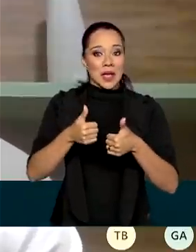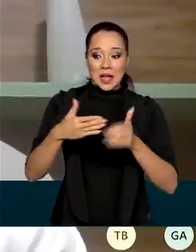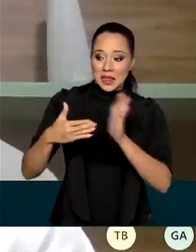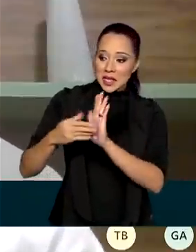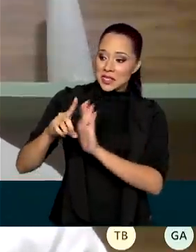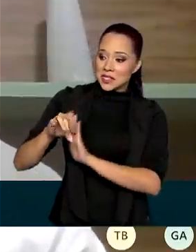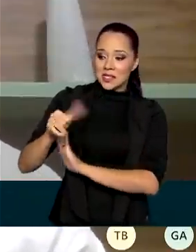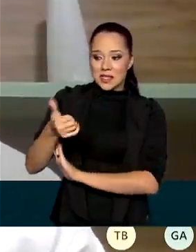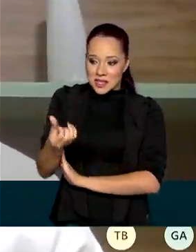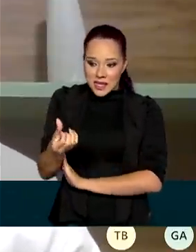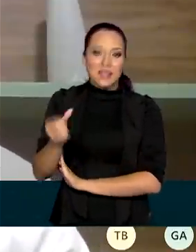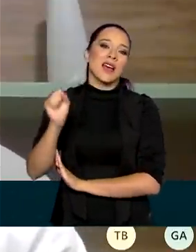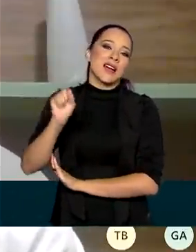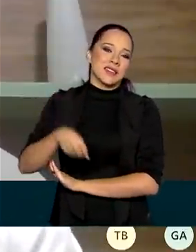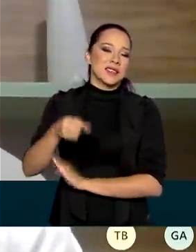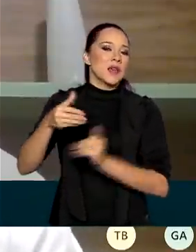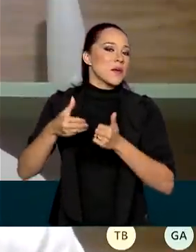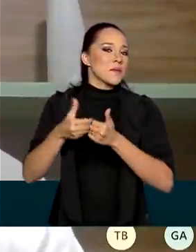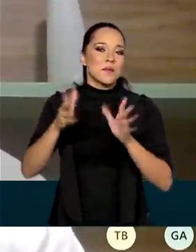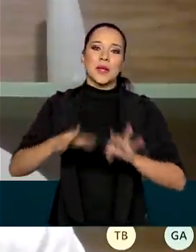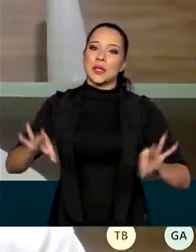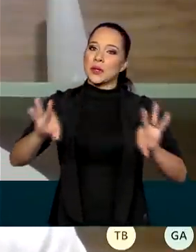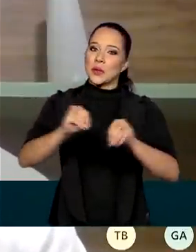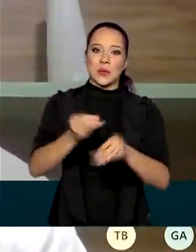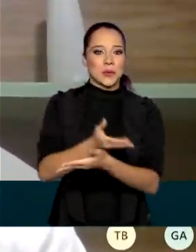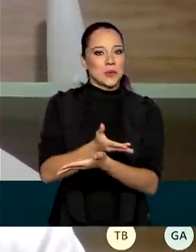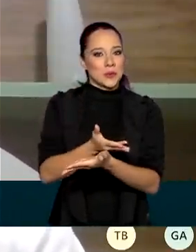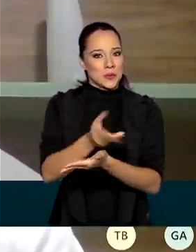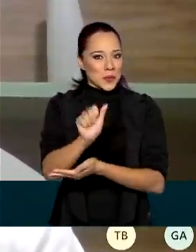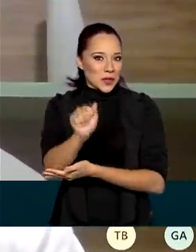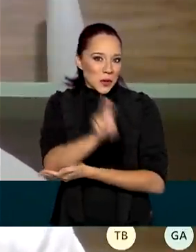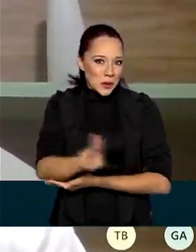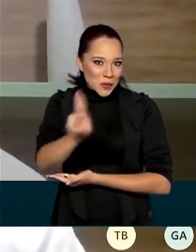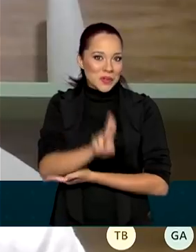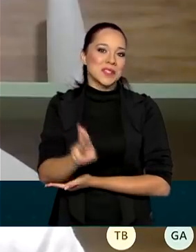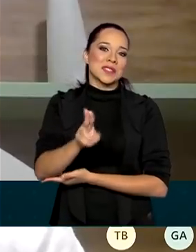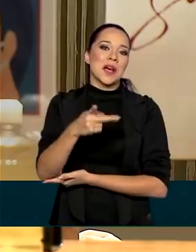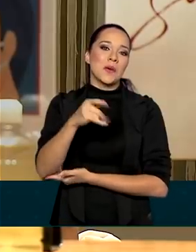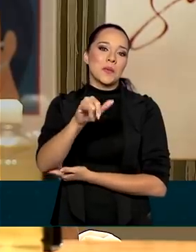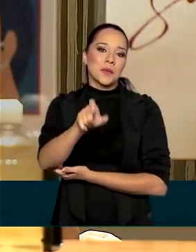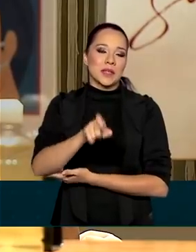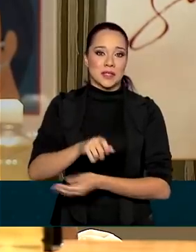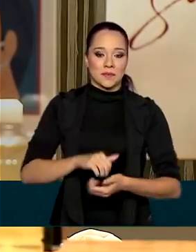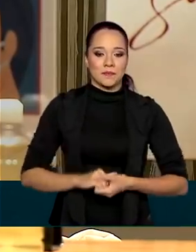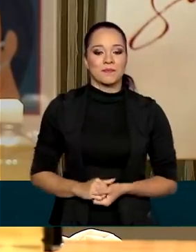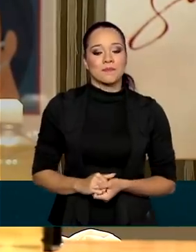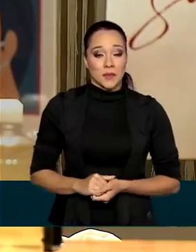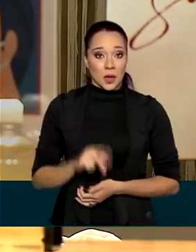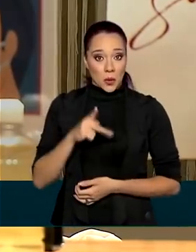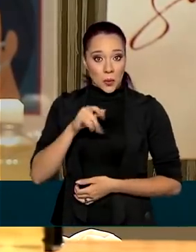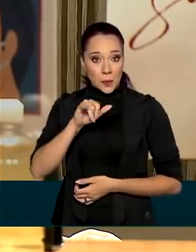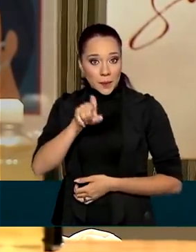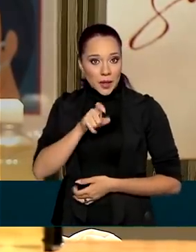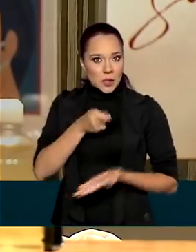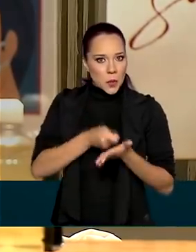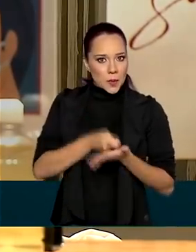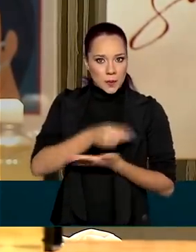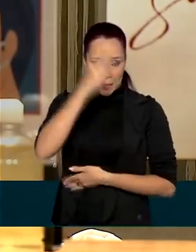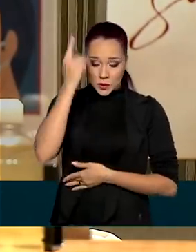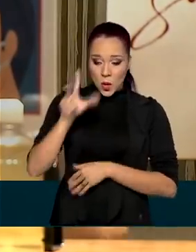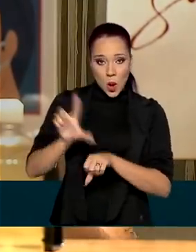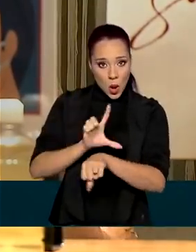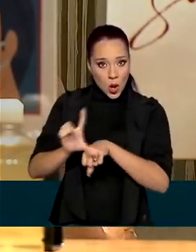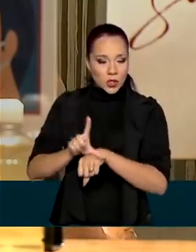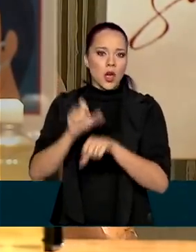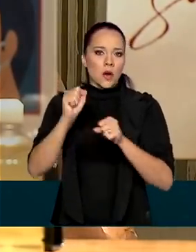dia 16, aí sim, vai estar aberto para todo mundo poder usar o PIX. Com o PIX Cobrança, comerciantes poderão